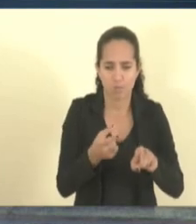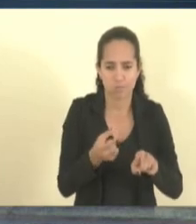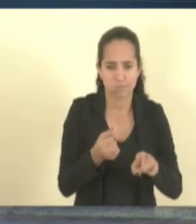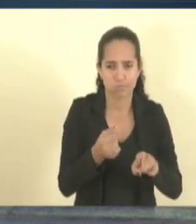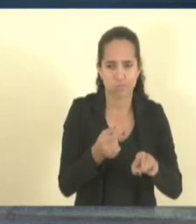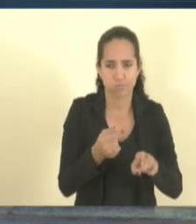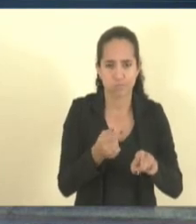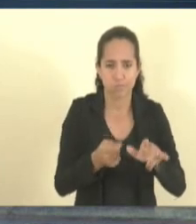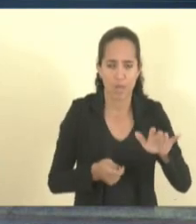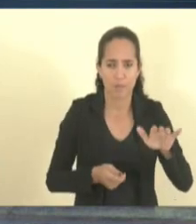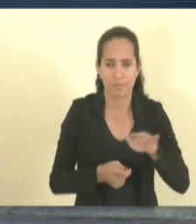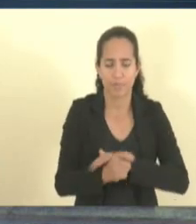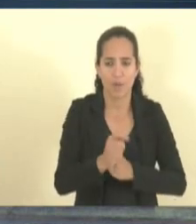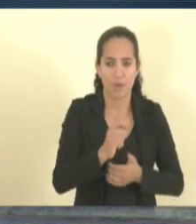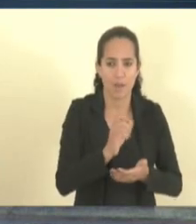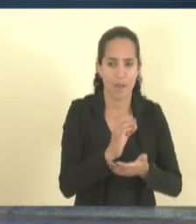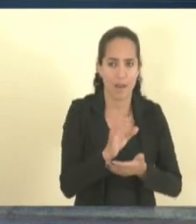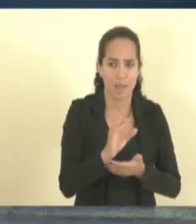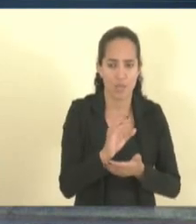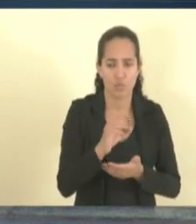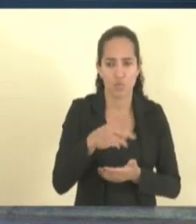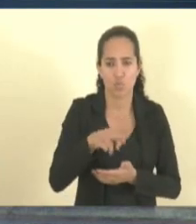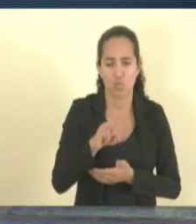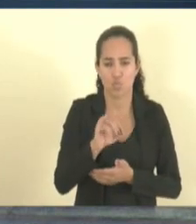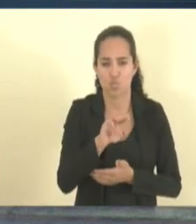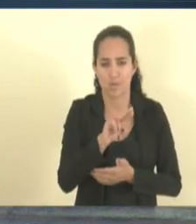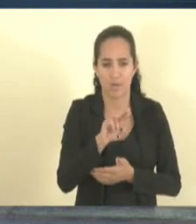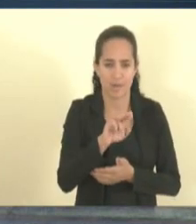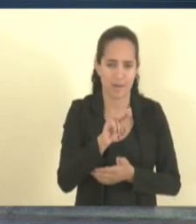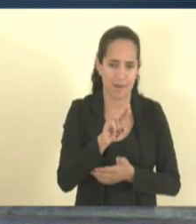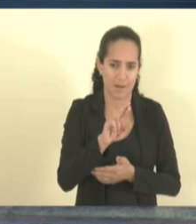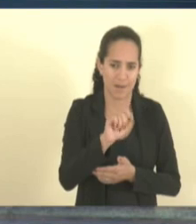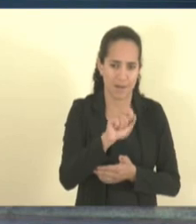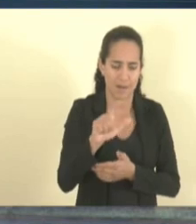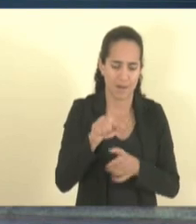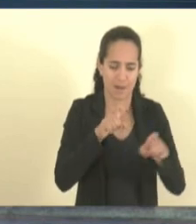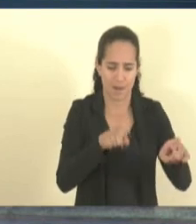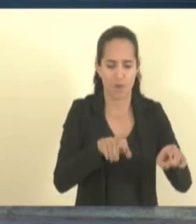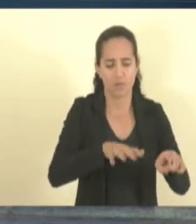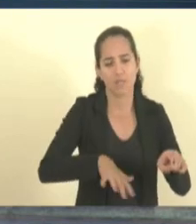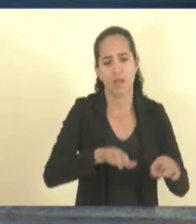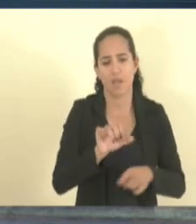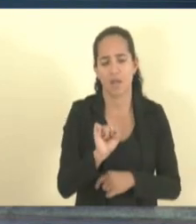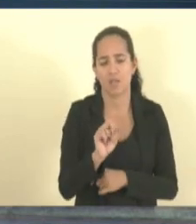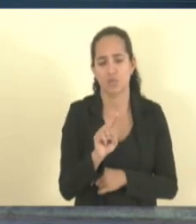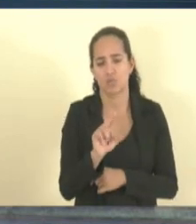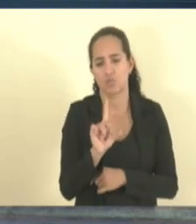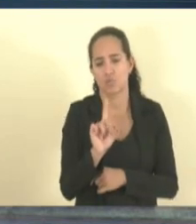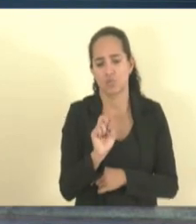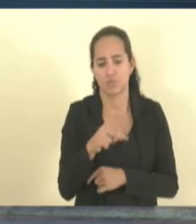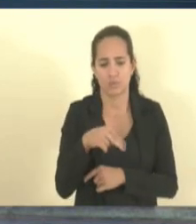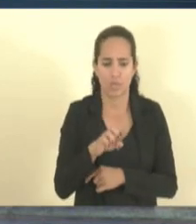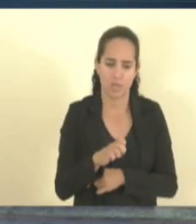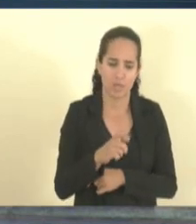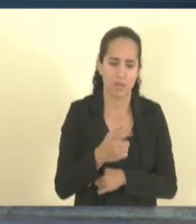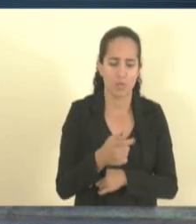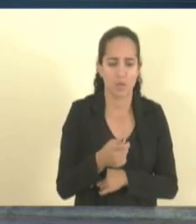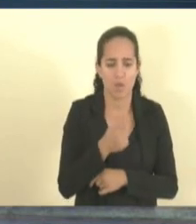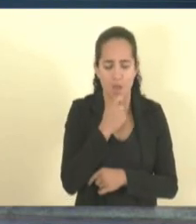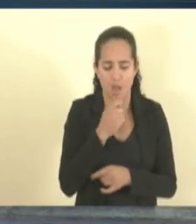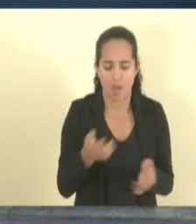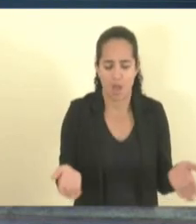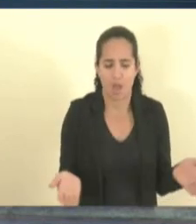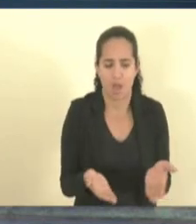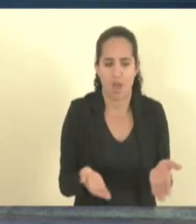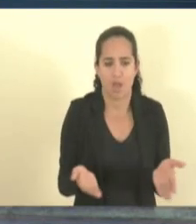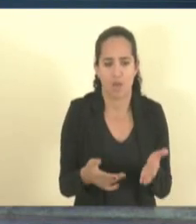que atua, esse só pode ficar na área da Sudene porque atualmente ainda só utilizamos os